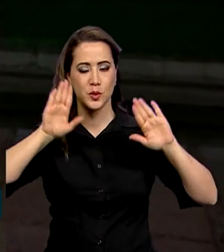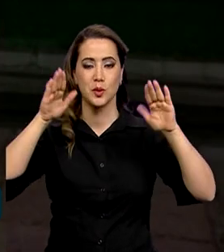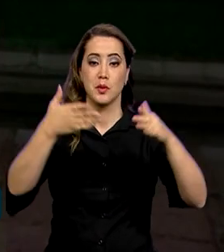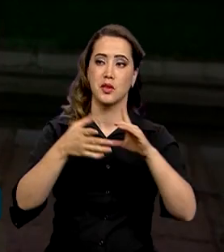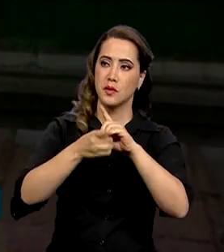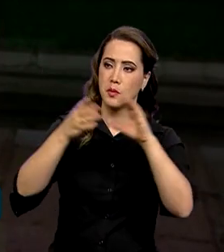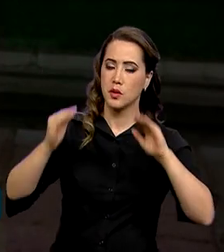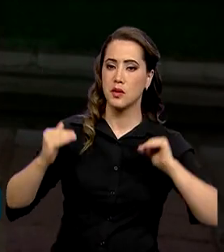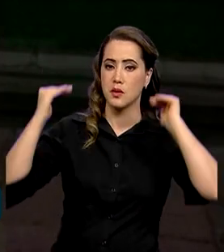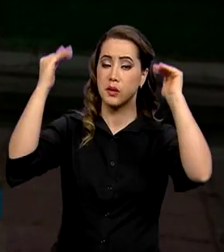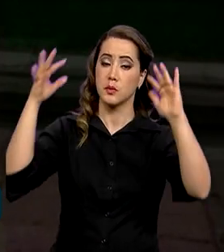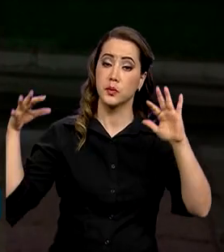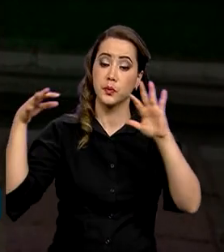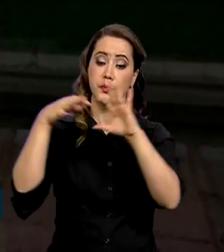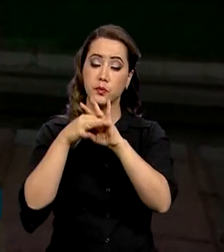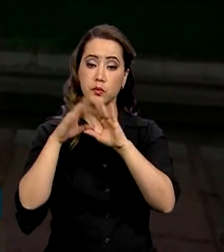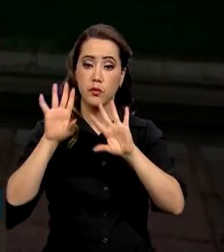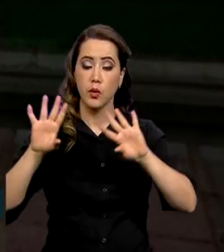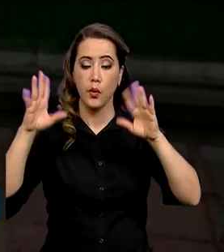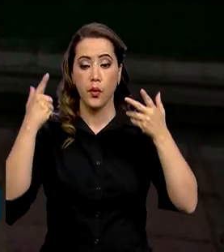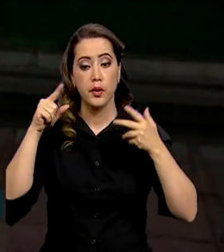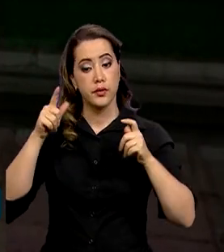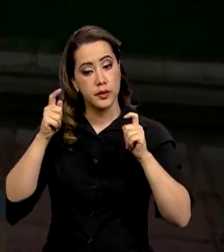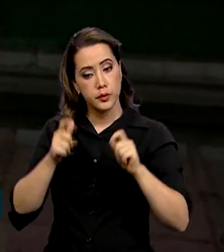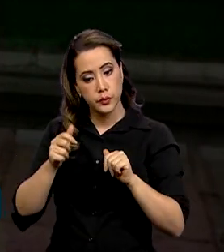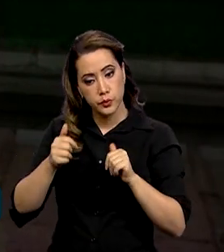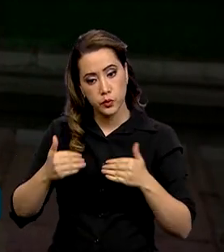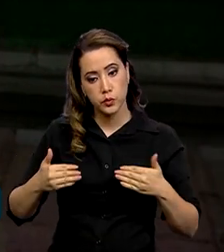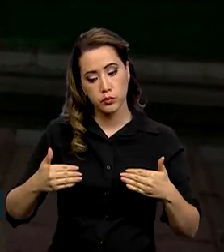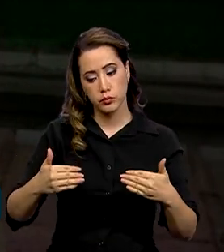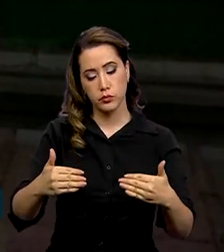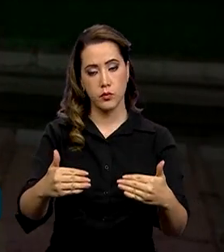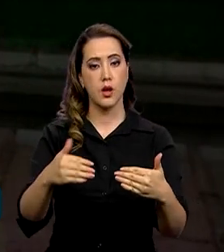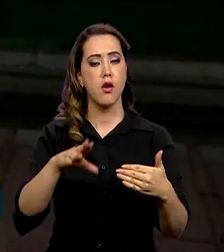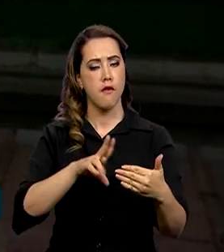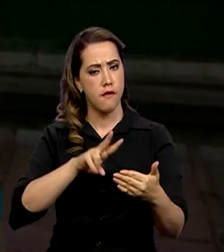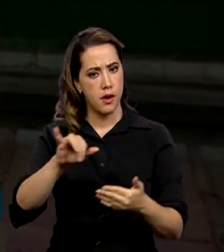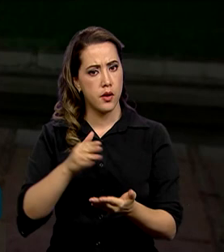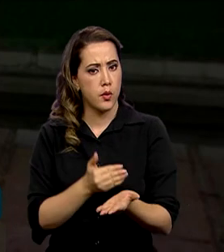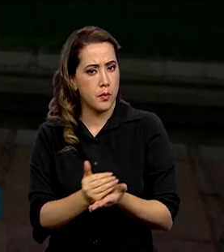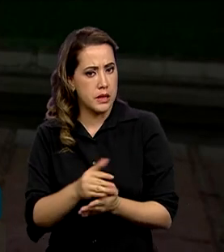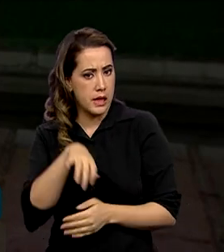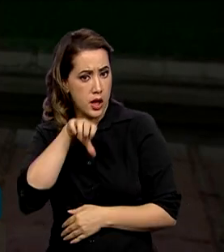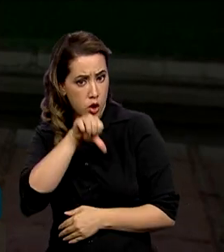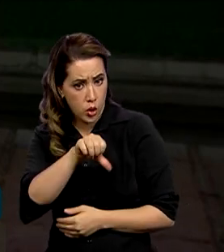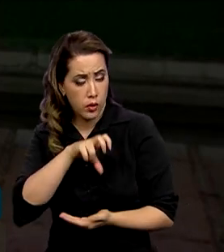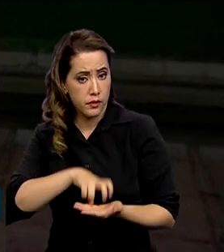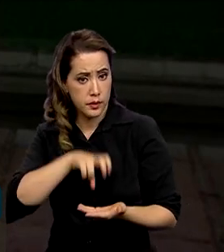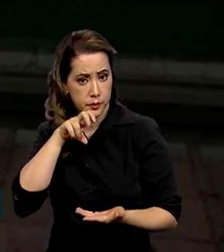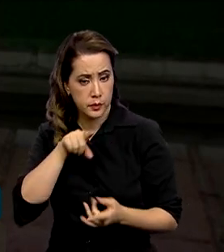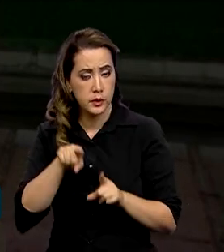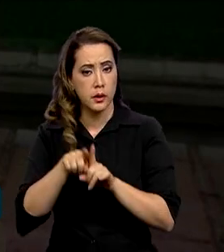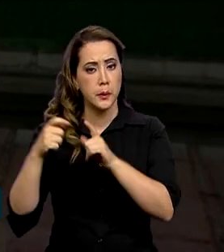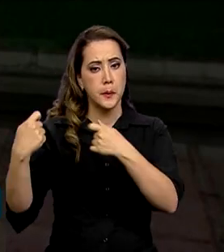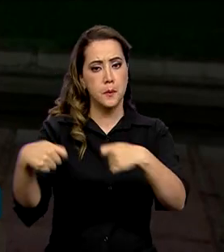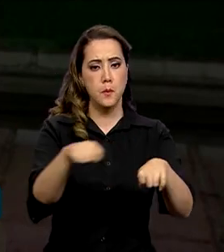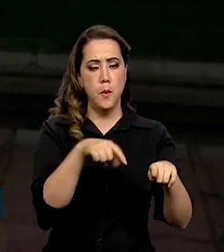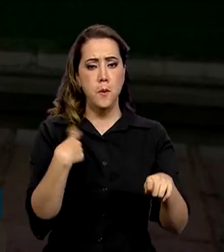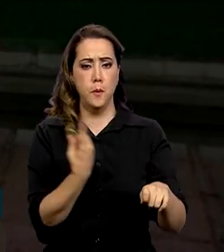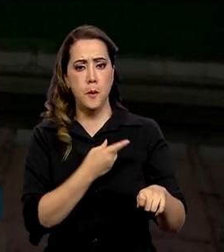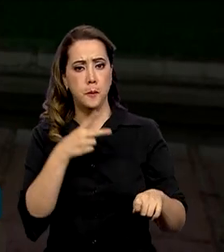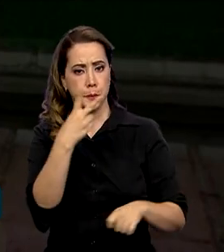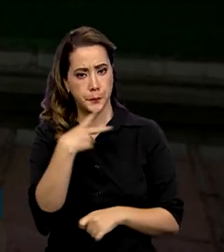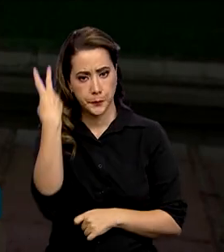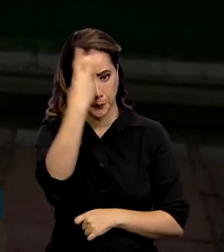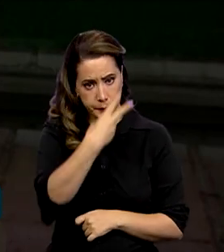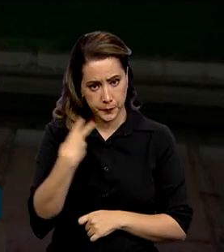soberania e união. O evento na esplanada dos ministérios deve começar às 9 horas da manhã e terá duas horas de